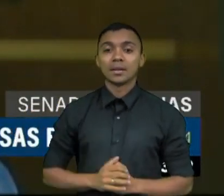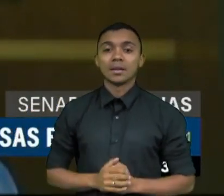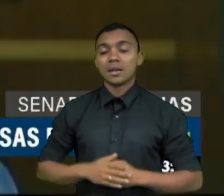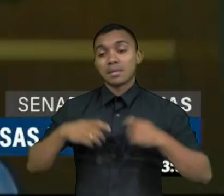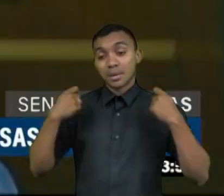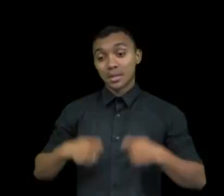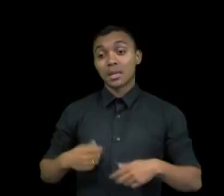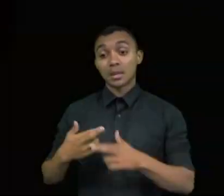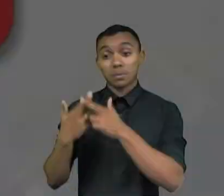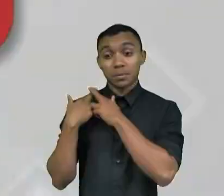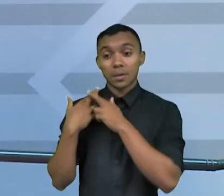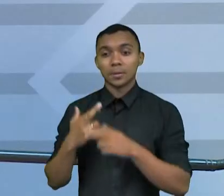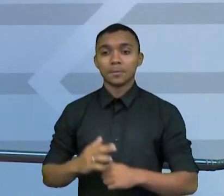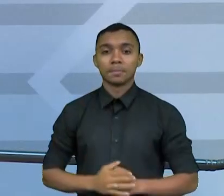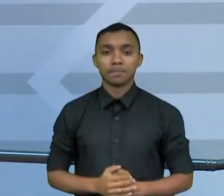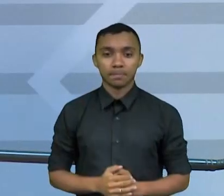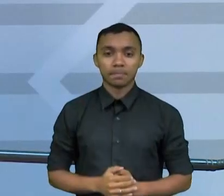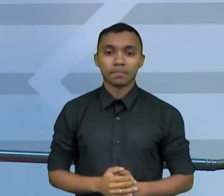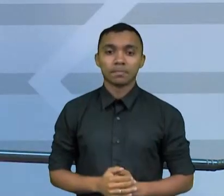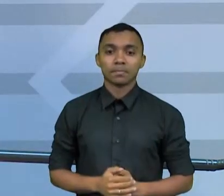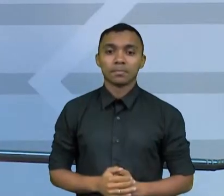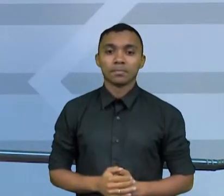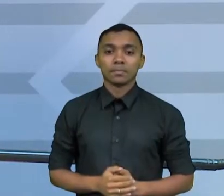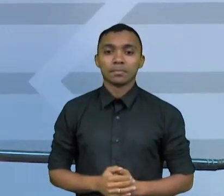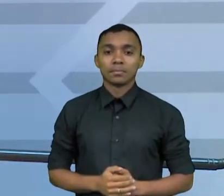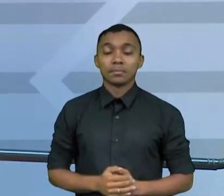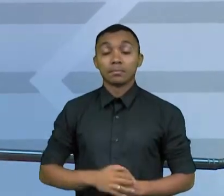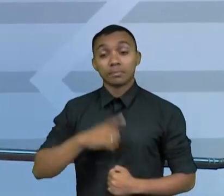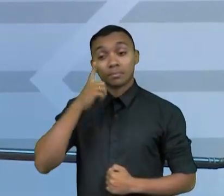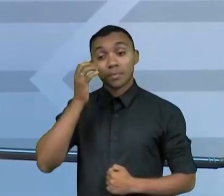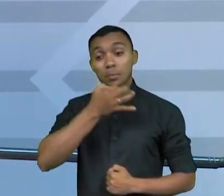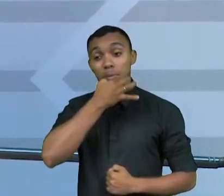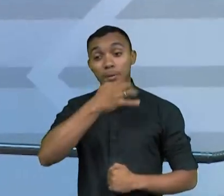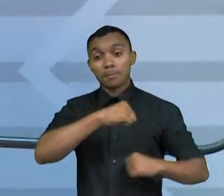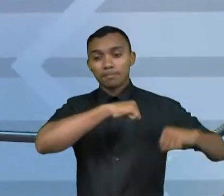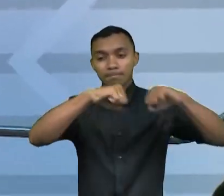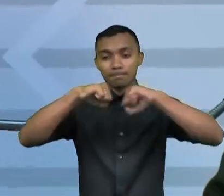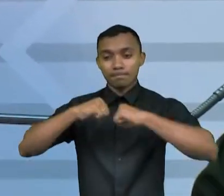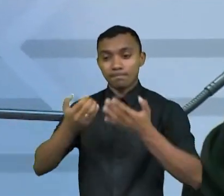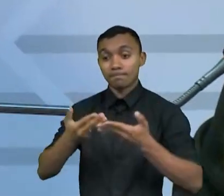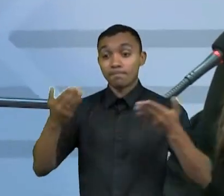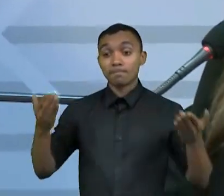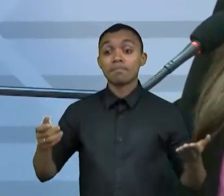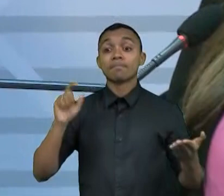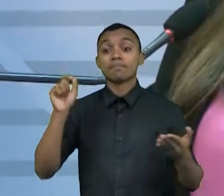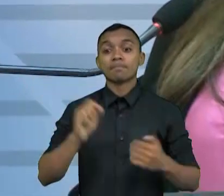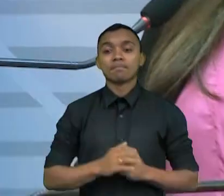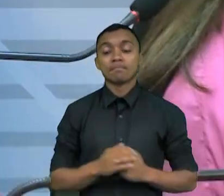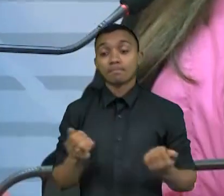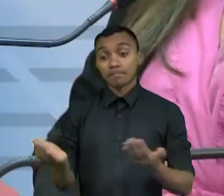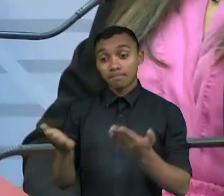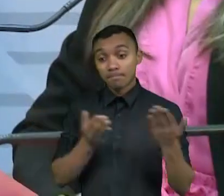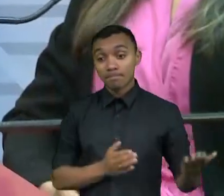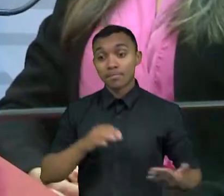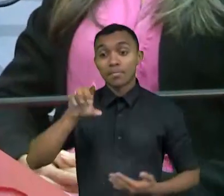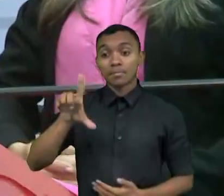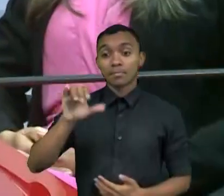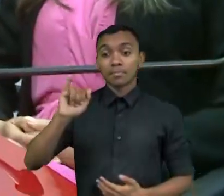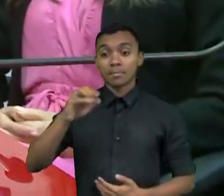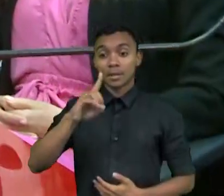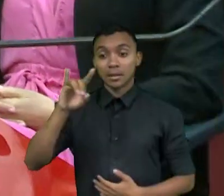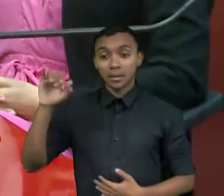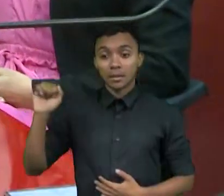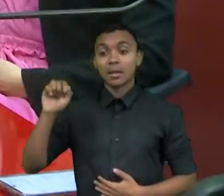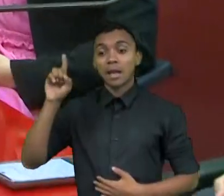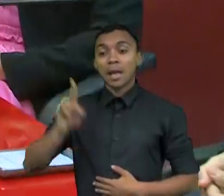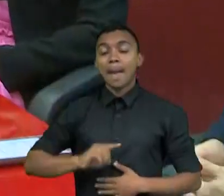responsabilidade legislativa. Para discutir o assunto, um lugar de fala recebe Lídia Freitas, cientista